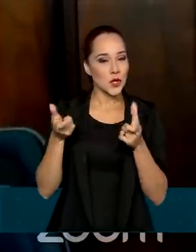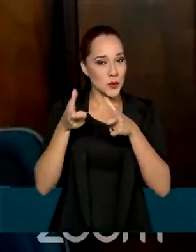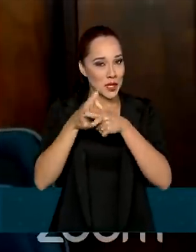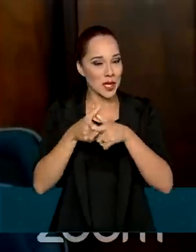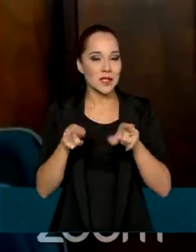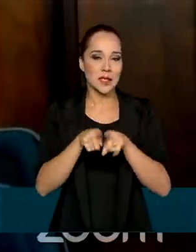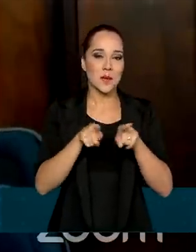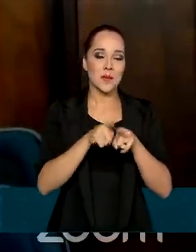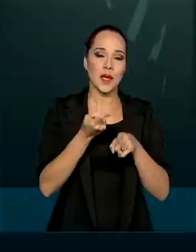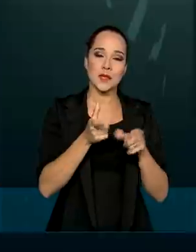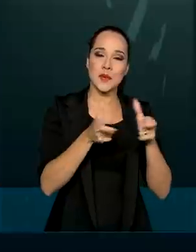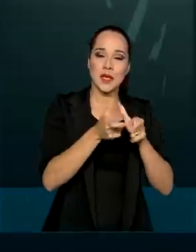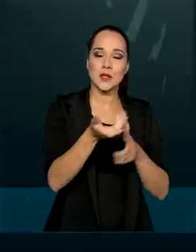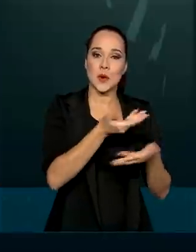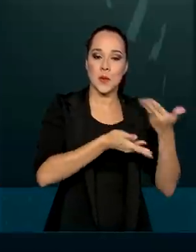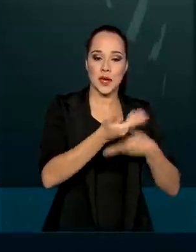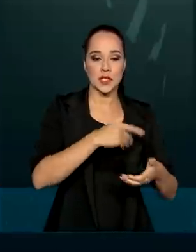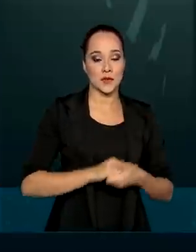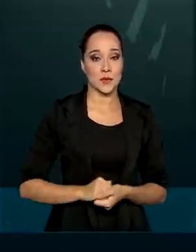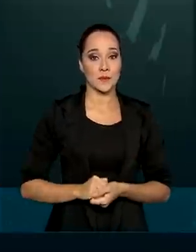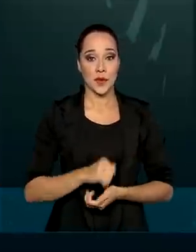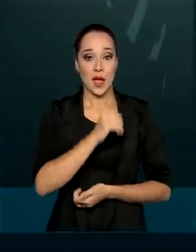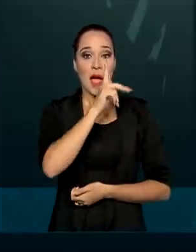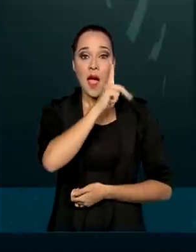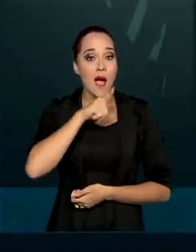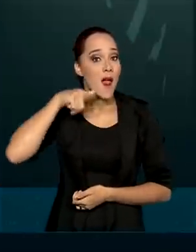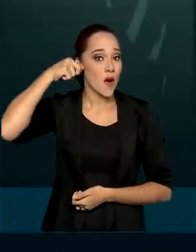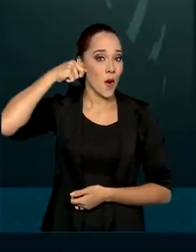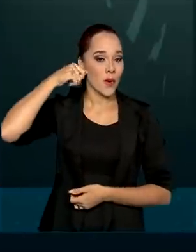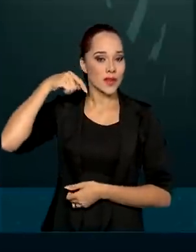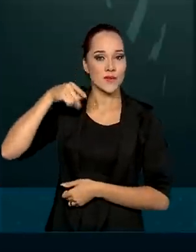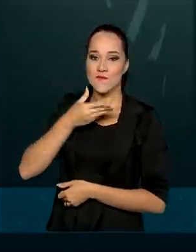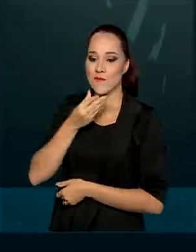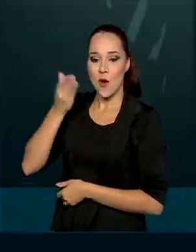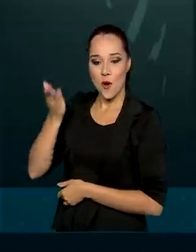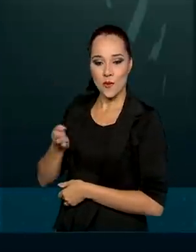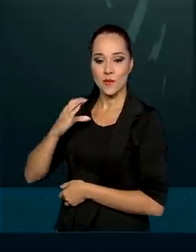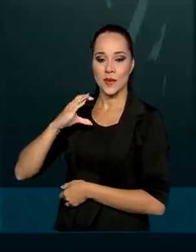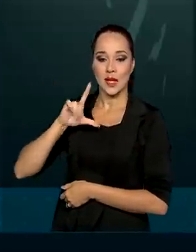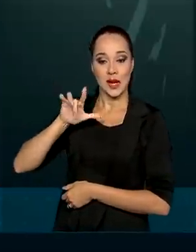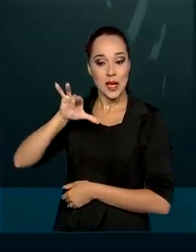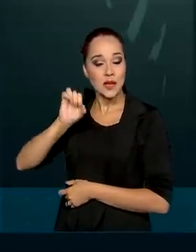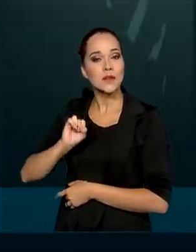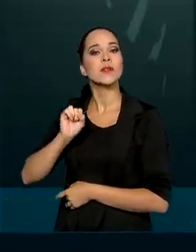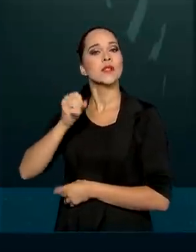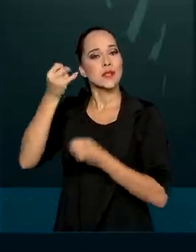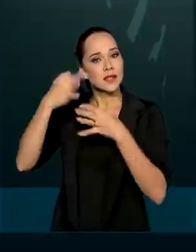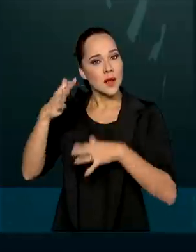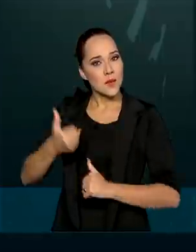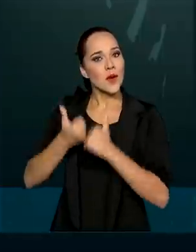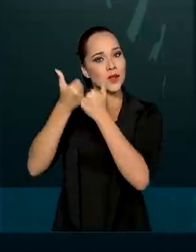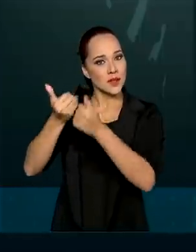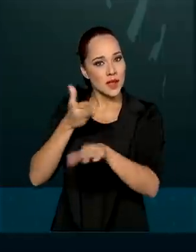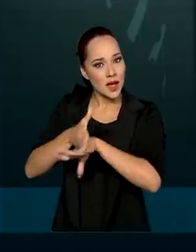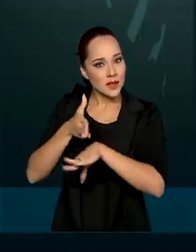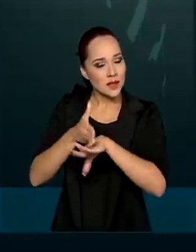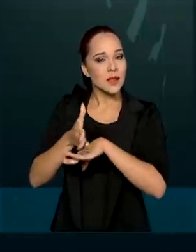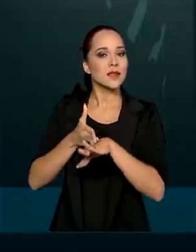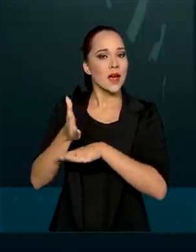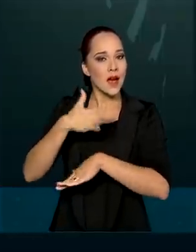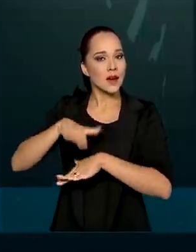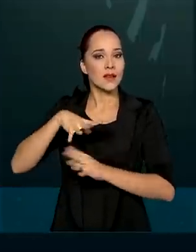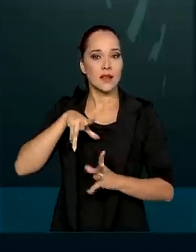para as nossas pequenas cooperativas. De Alagoas, o Clécio dos Santos reforça a importância desse acesso ao mercado internacional.